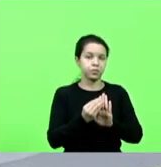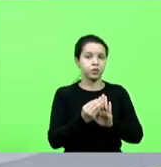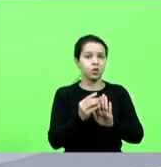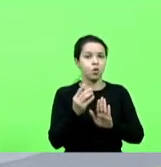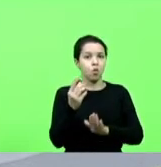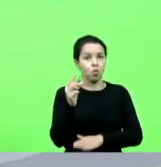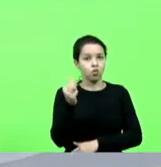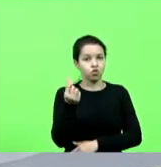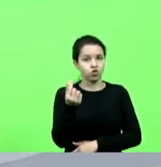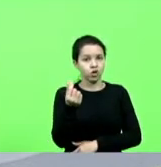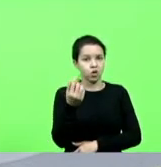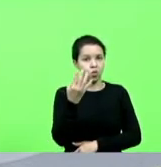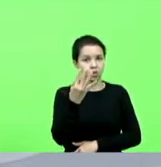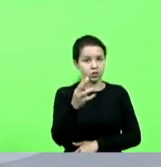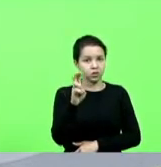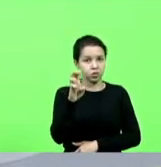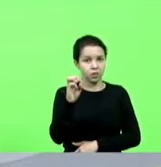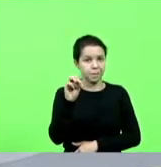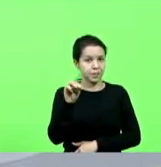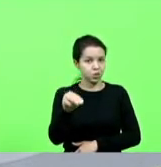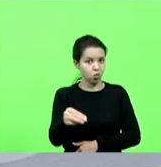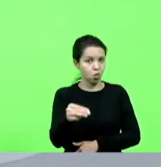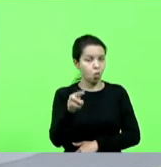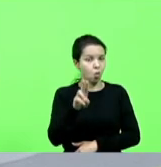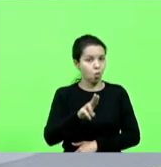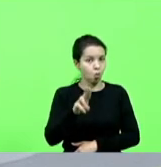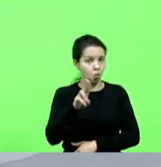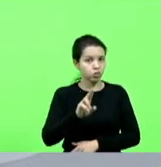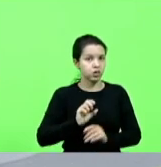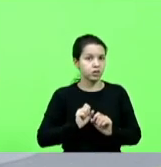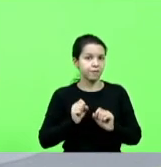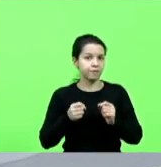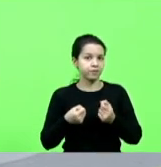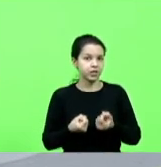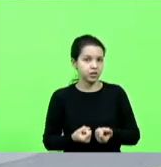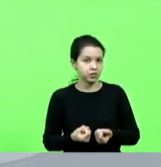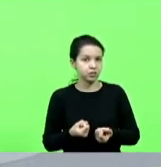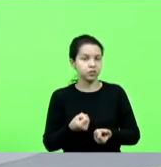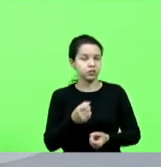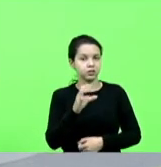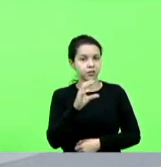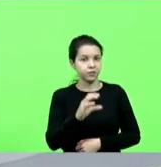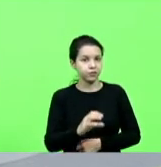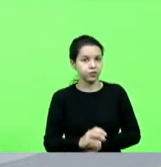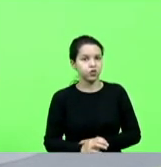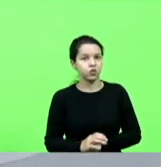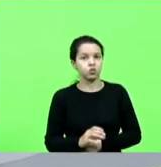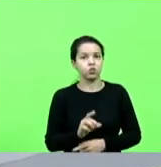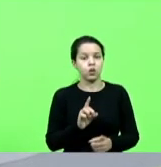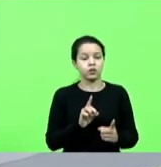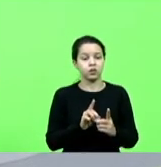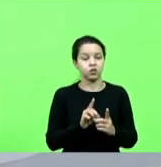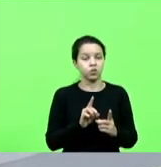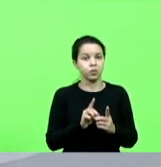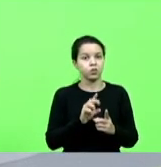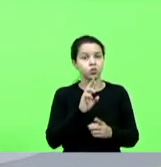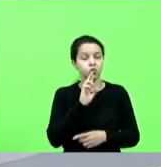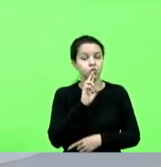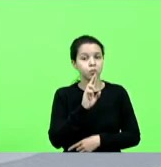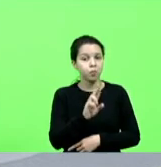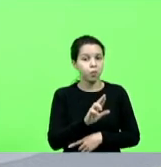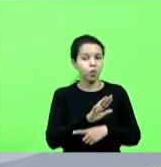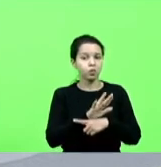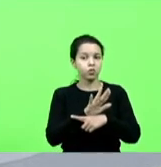450 milhões para uso da defesa civil no atendimento de resposta a essas cidades.